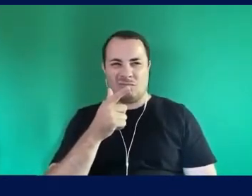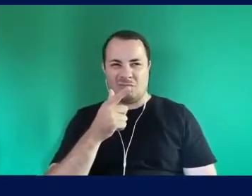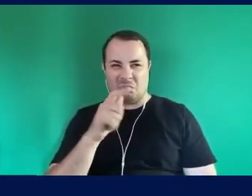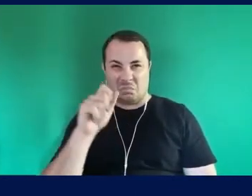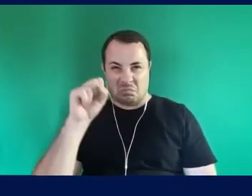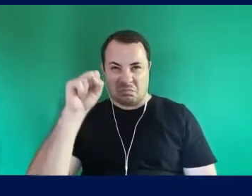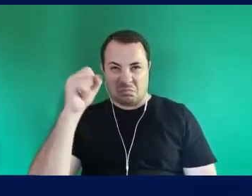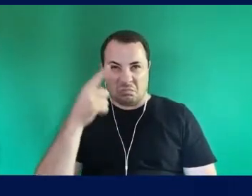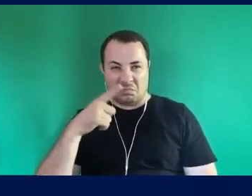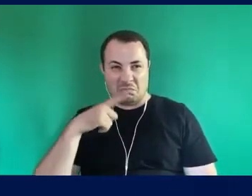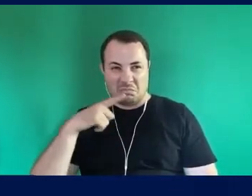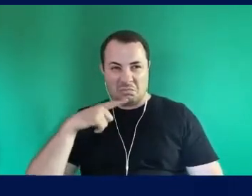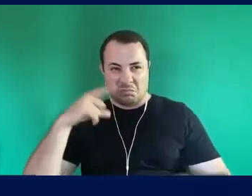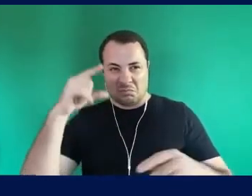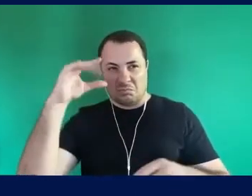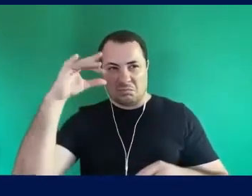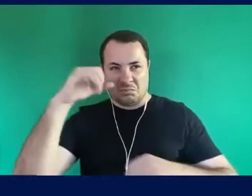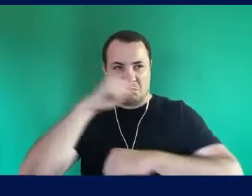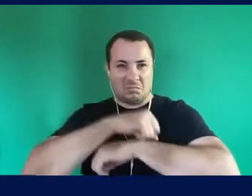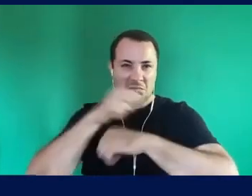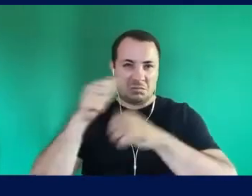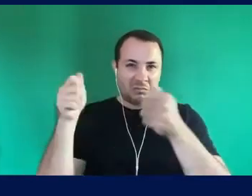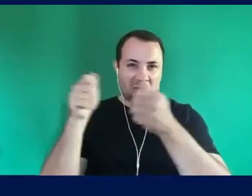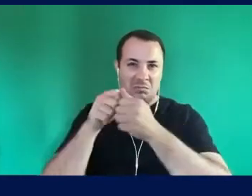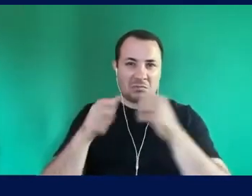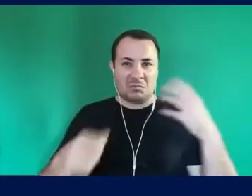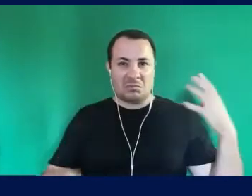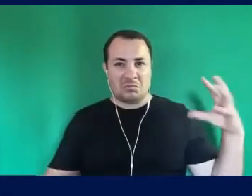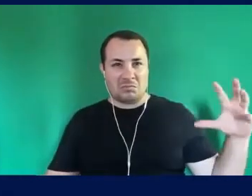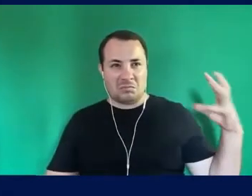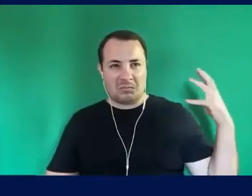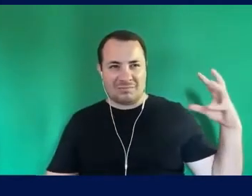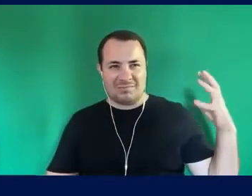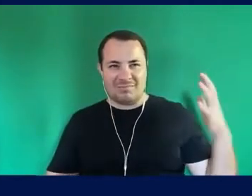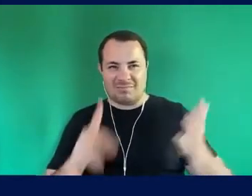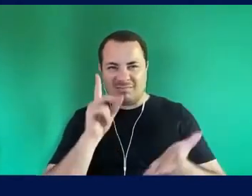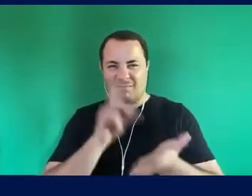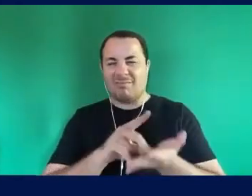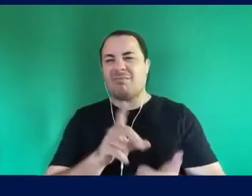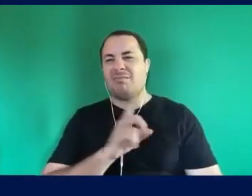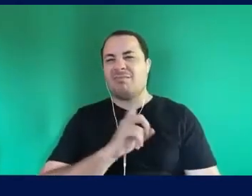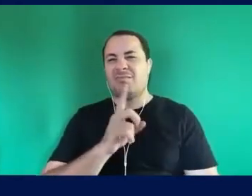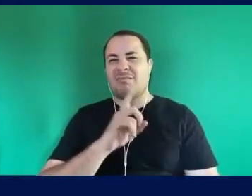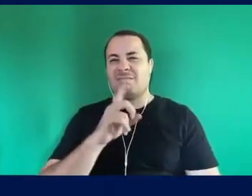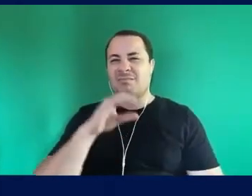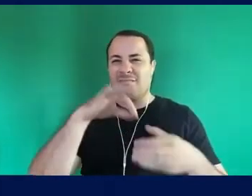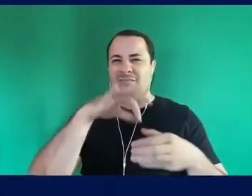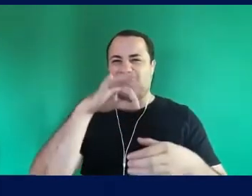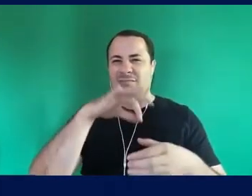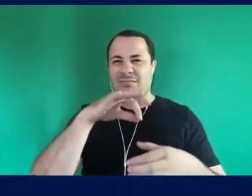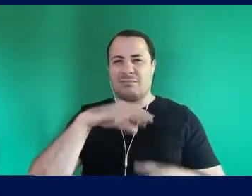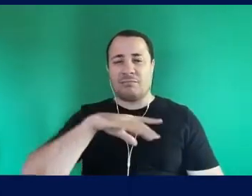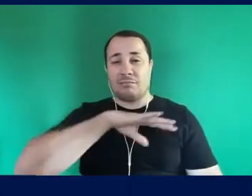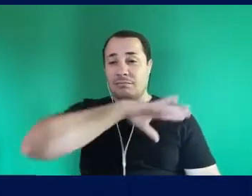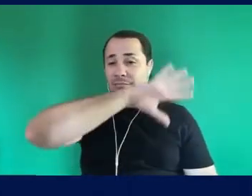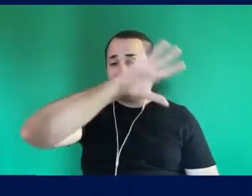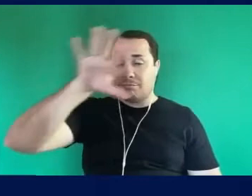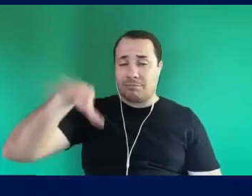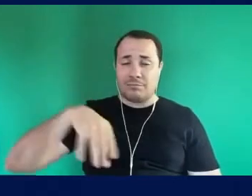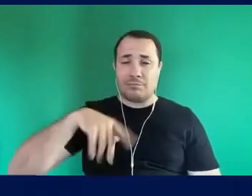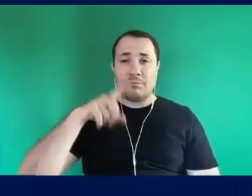a gente janela tá fechada Que o ventilador Tá ligado na minha frente Que eu tô tomando um chá Isso tudo é real Agora